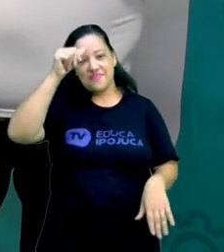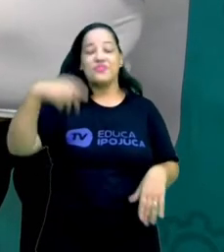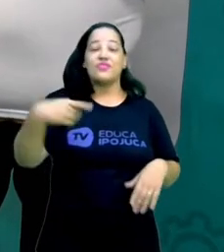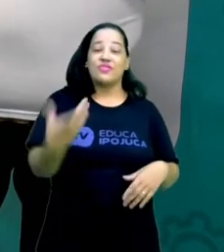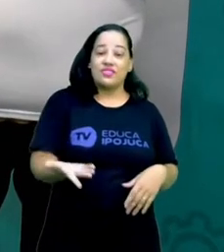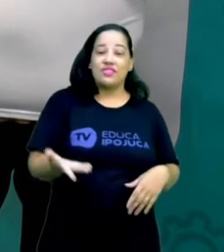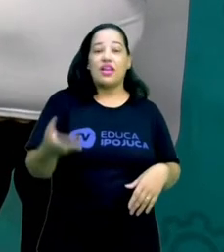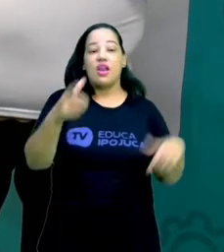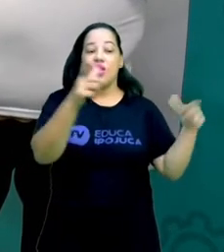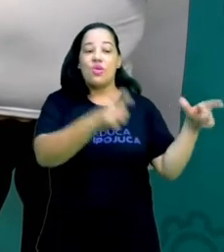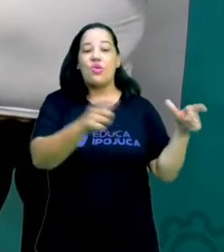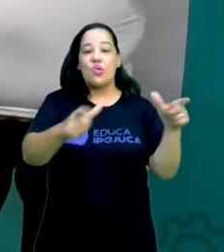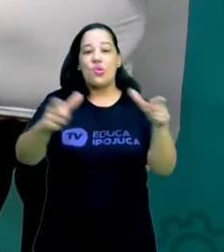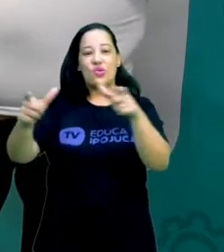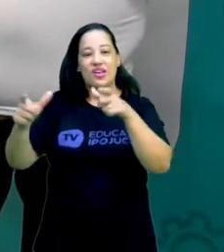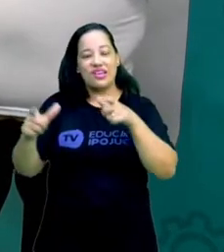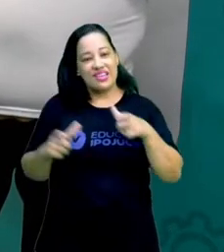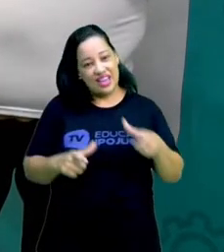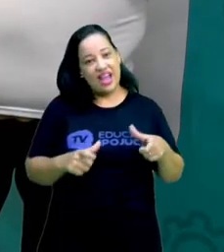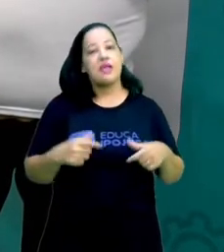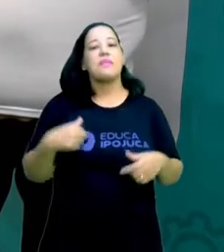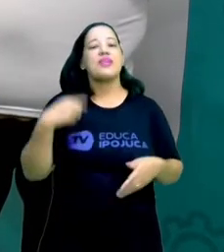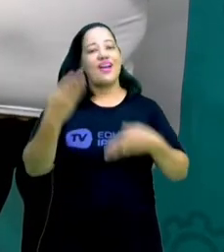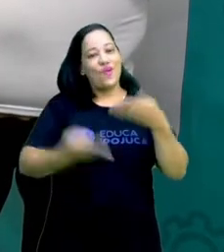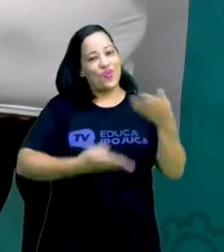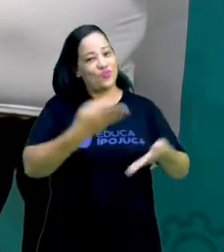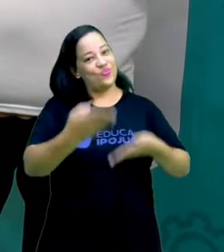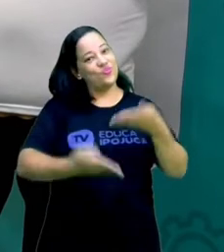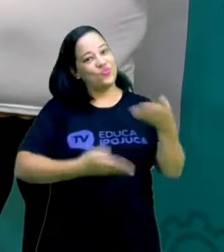aqui é um local que eu tenho que cuidar.